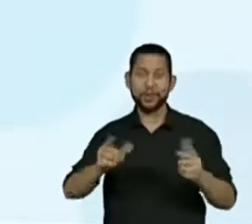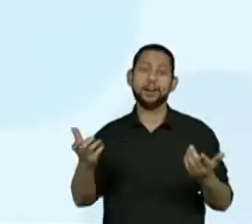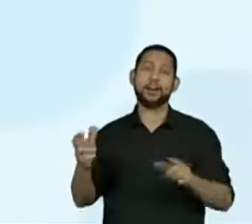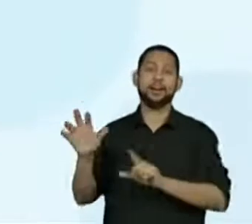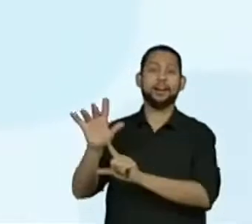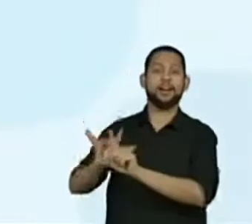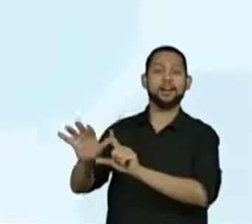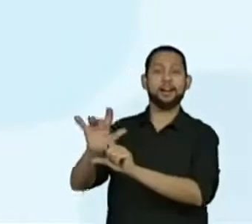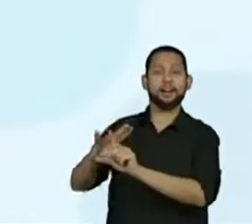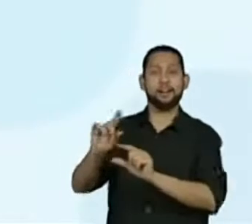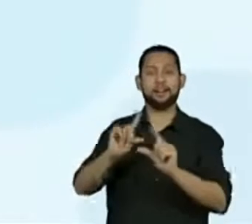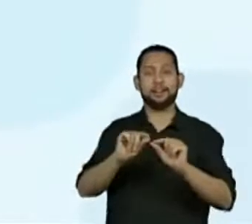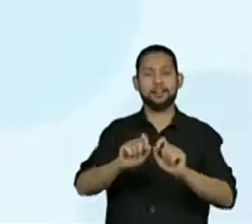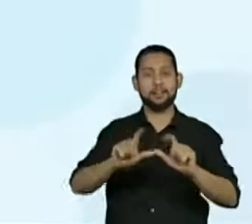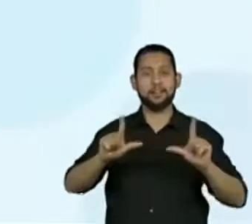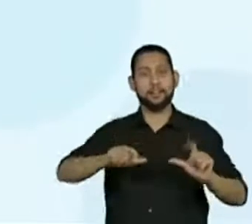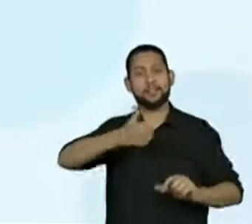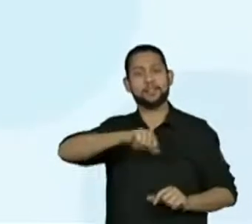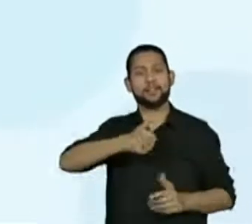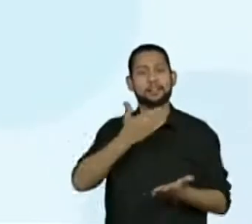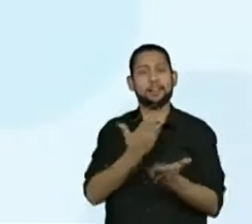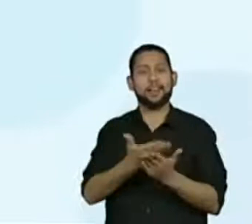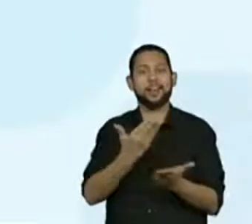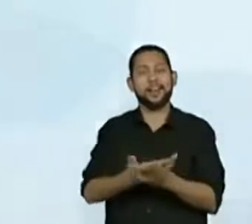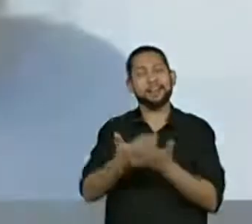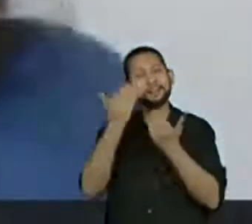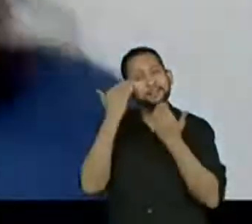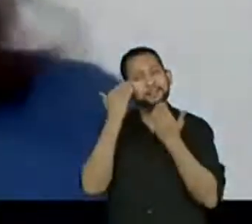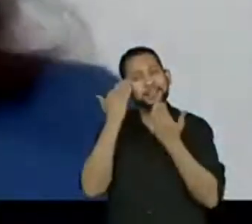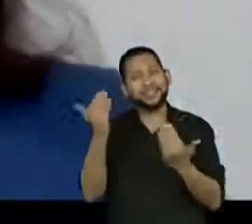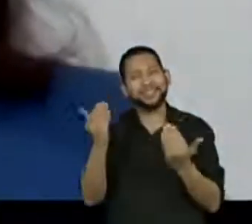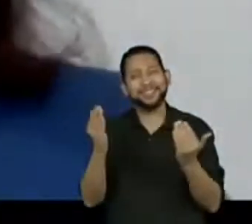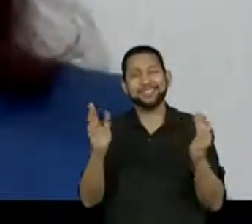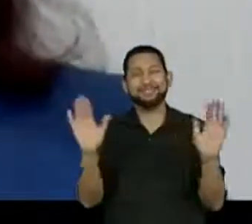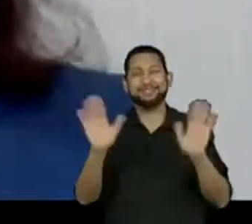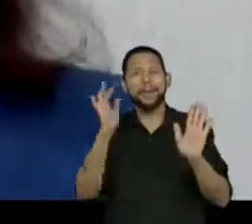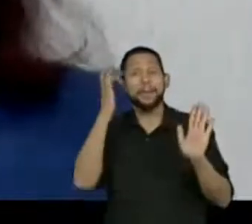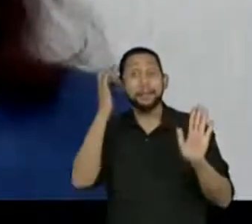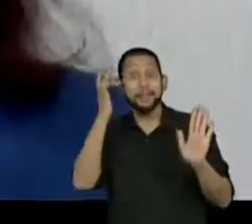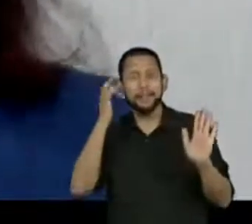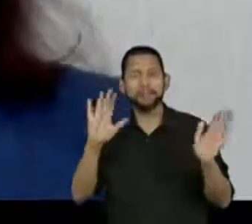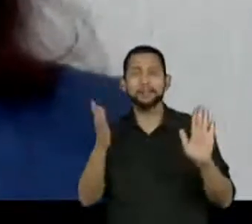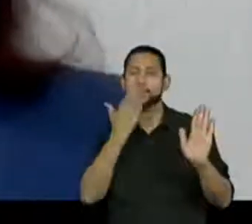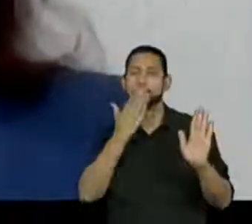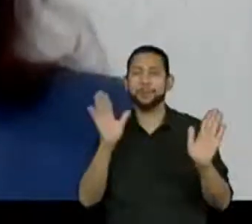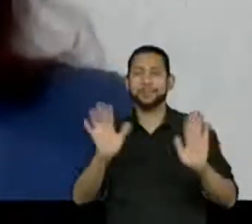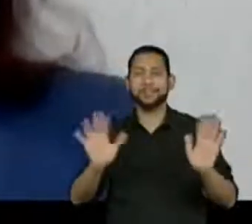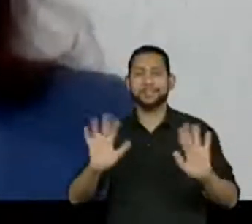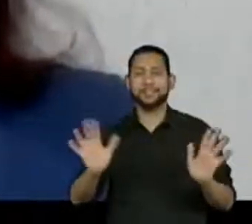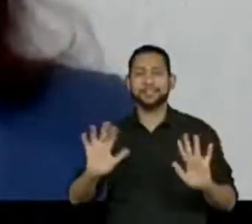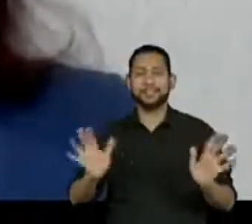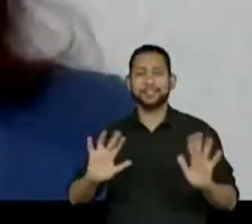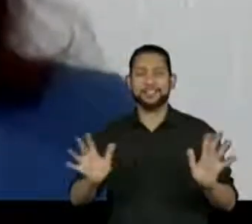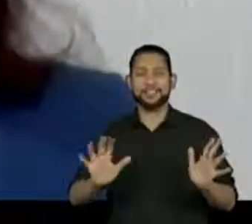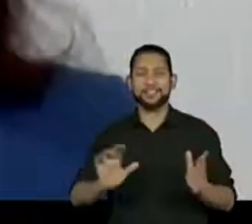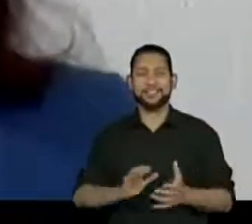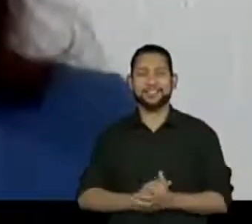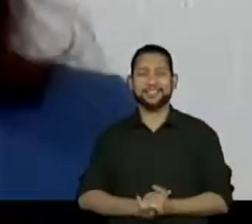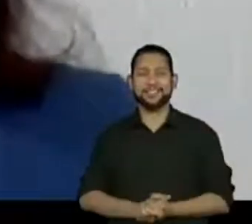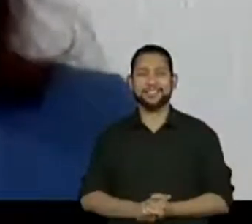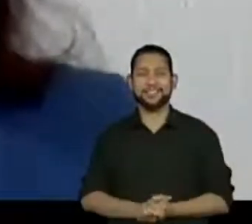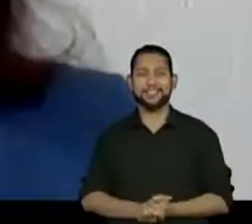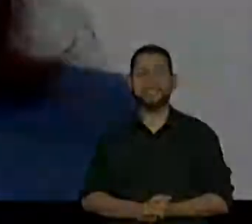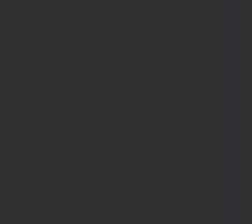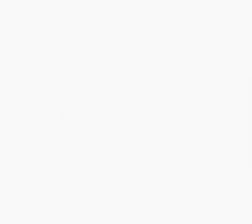Avaliem aí a nossa aula. Muito obrigada e até amanhã. Beijinhos. Tchau. Tchau.